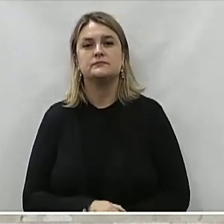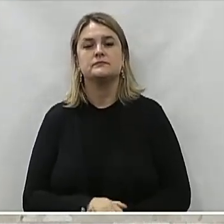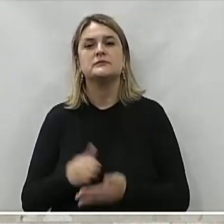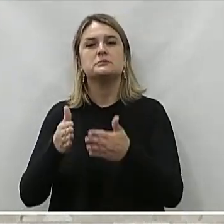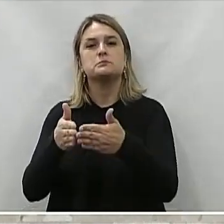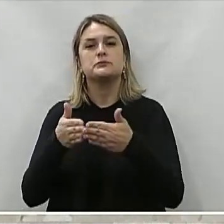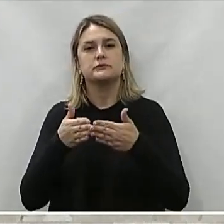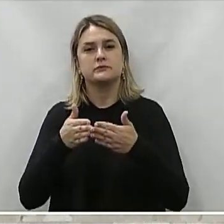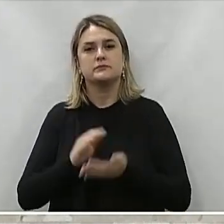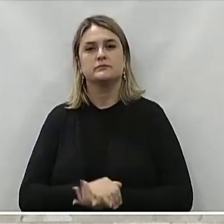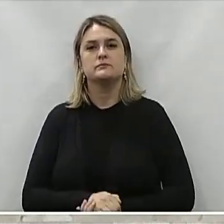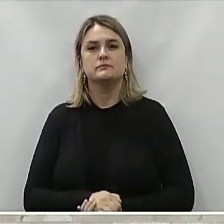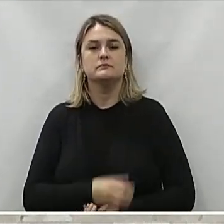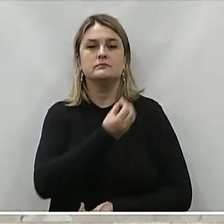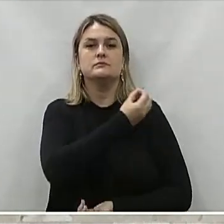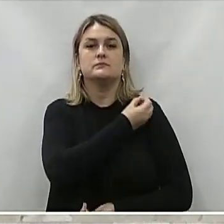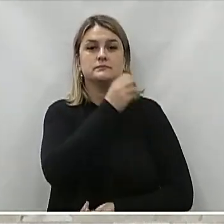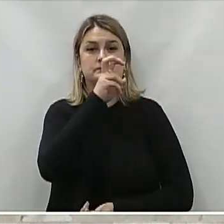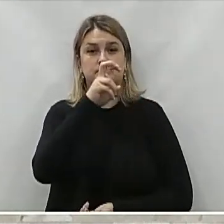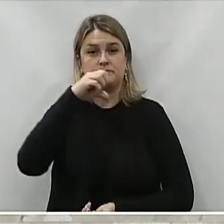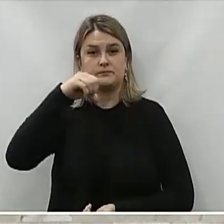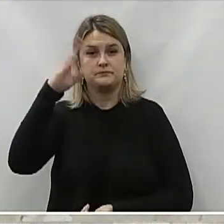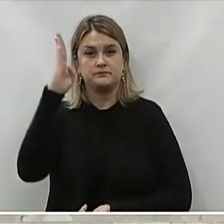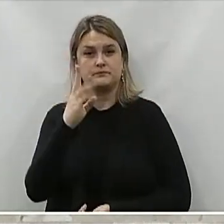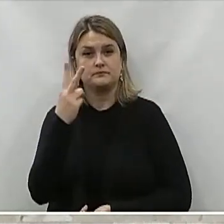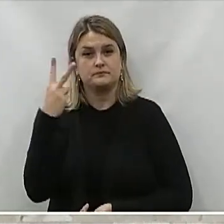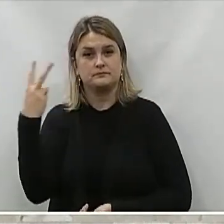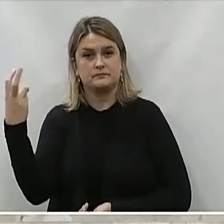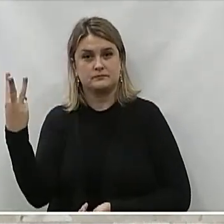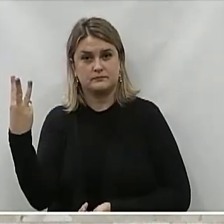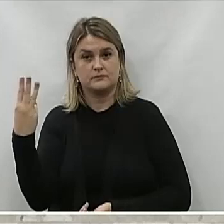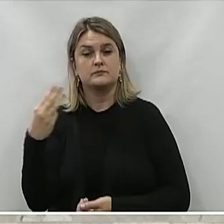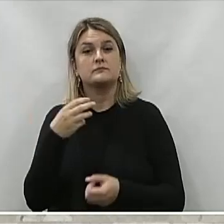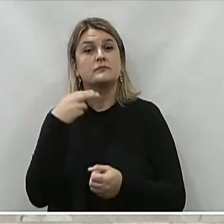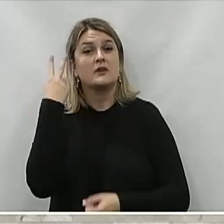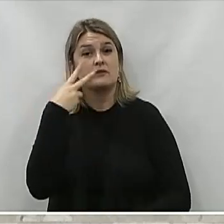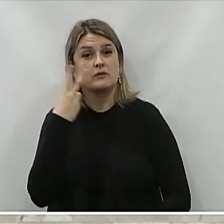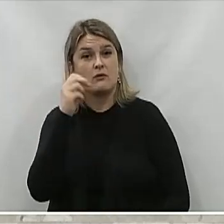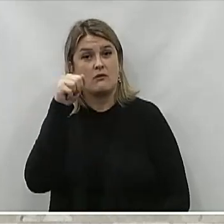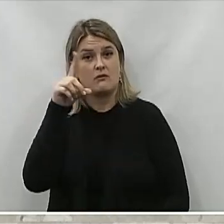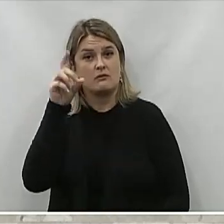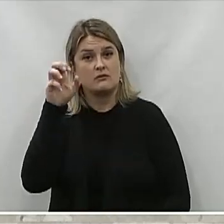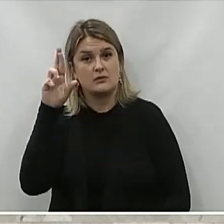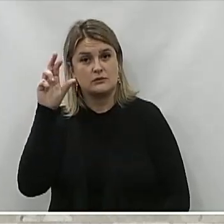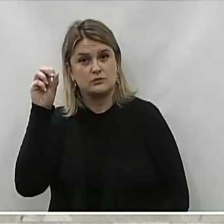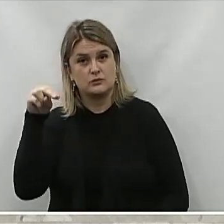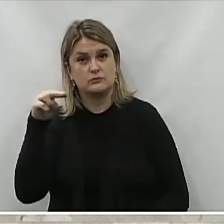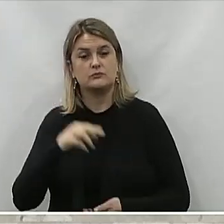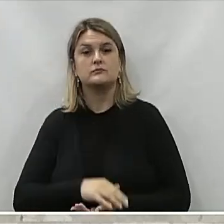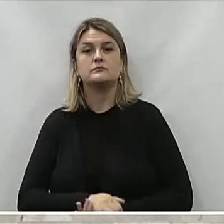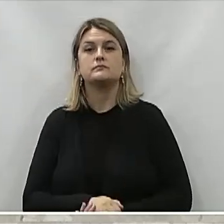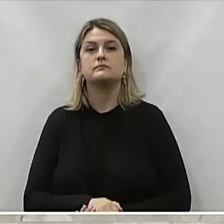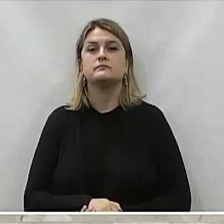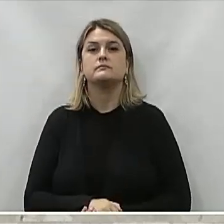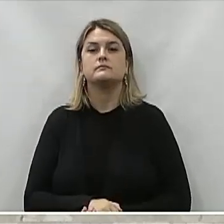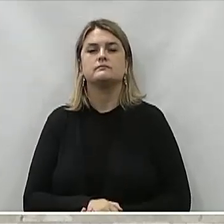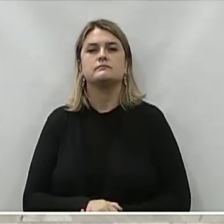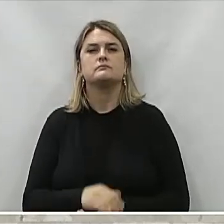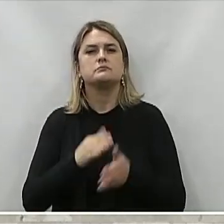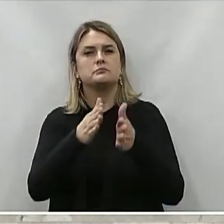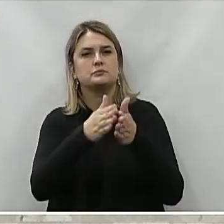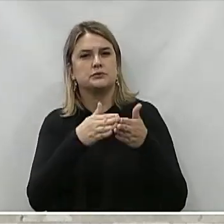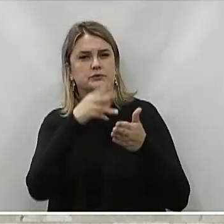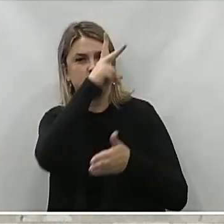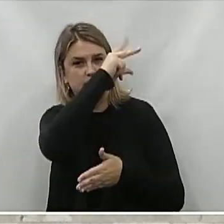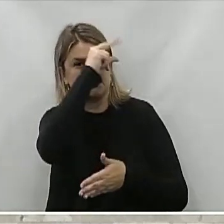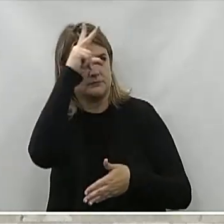Indicações Número 59 de 2023 Do vereador Anderson Cripa Luiz Cardoso Ao Poder